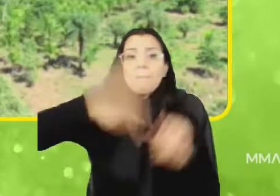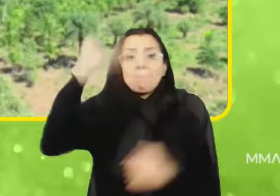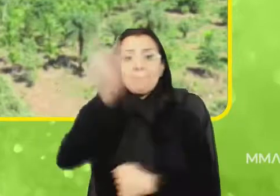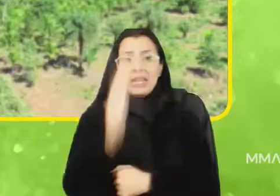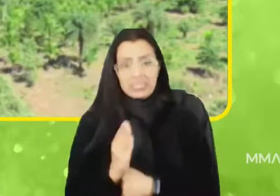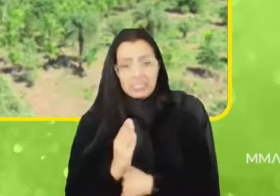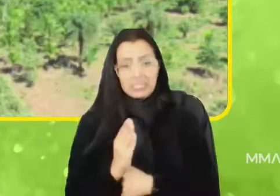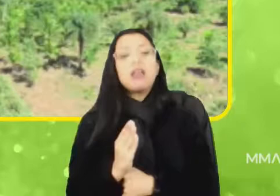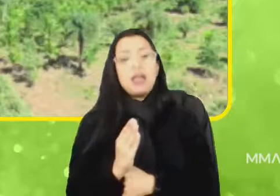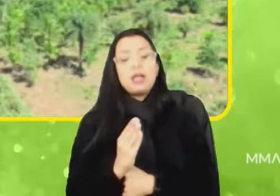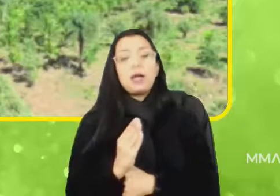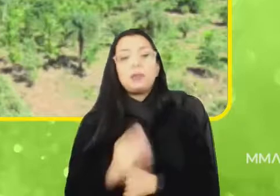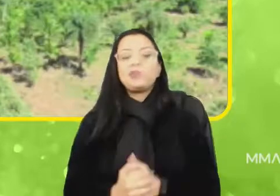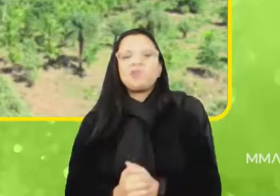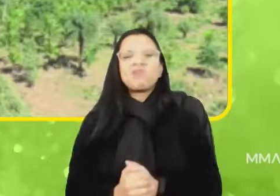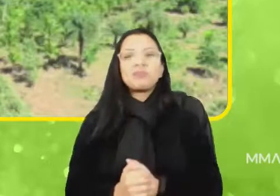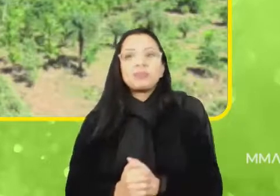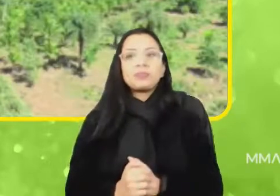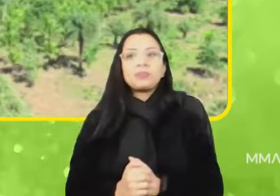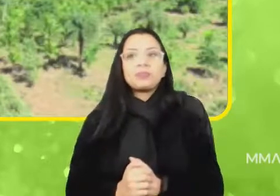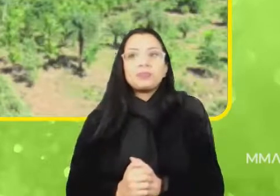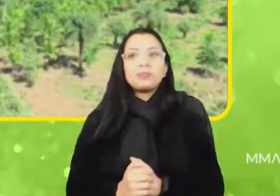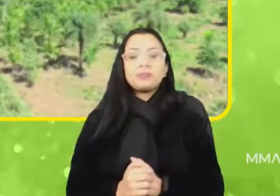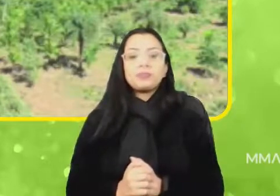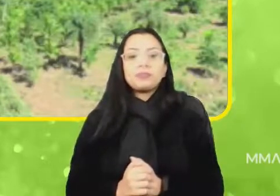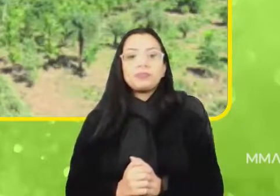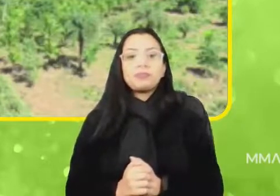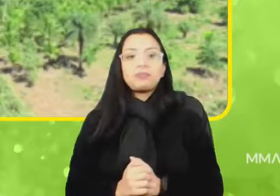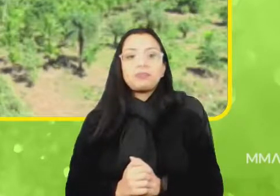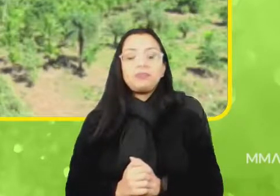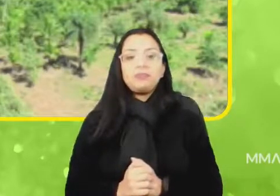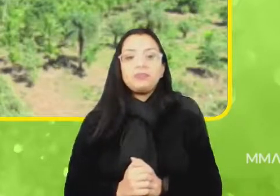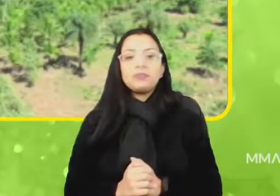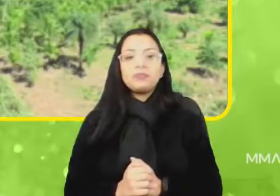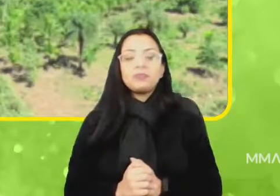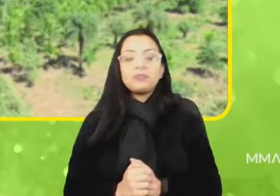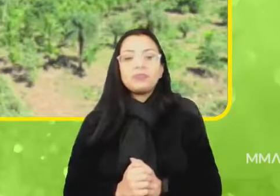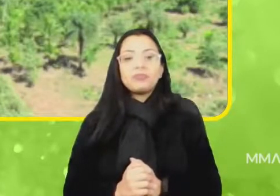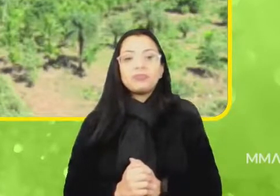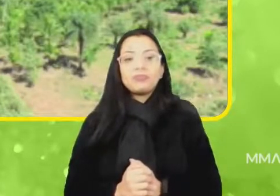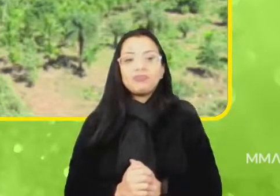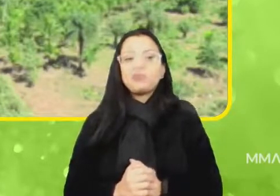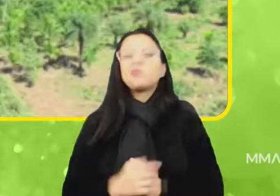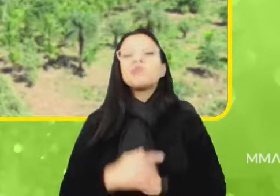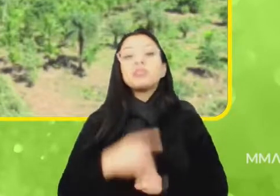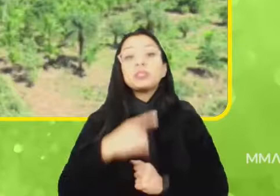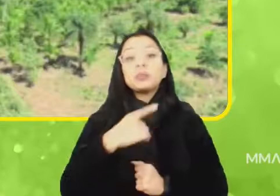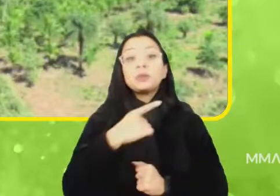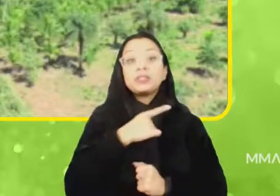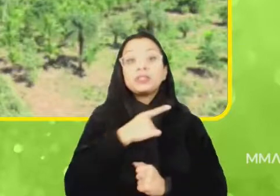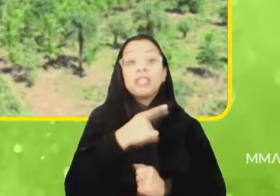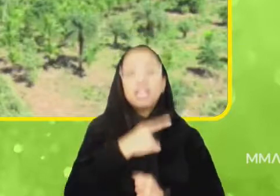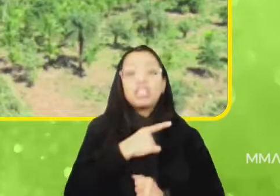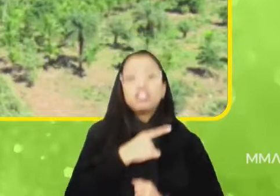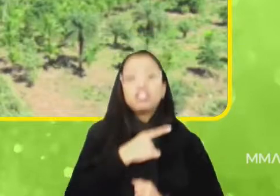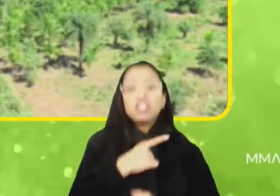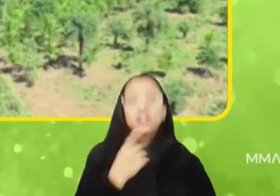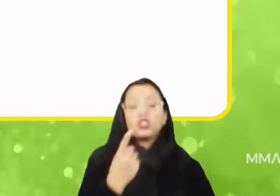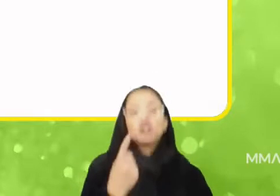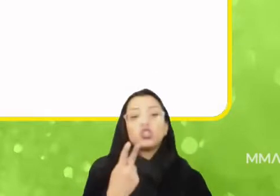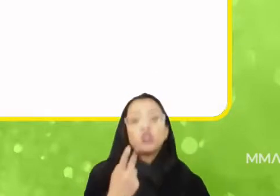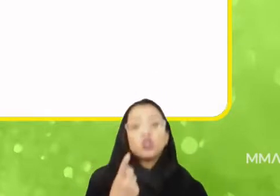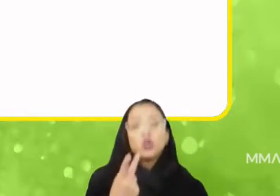uma meta de recuperação em propriedades rurais brasileiras de 12 milhões de hectares até 2030.